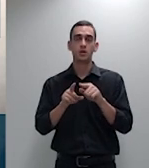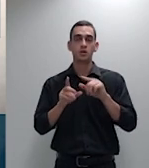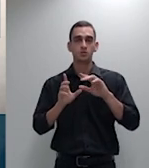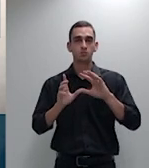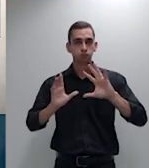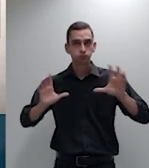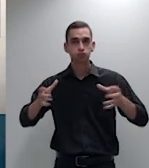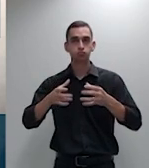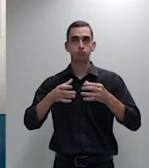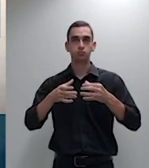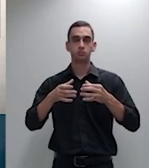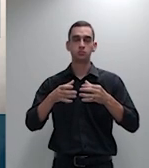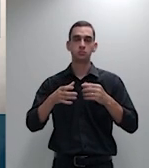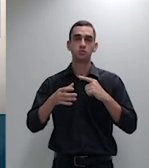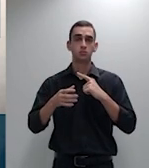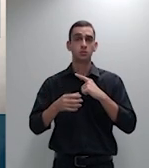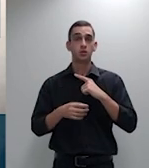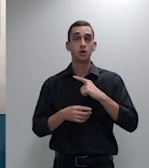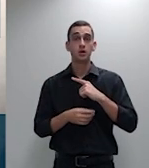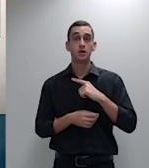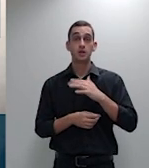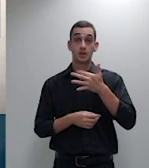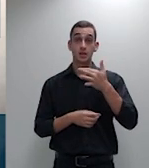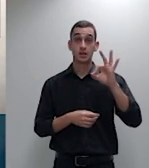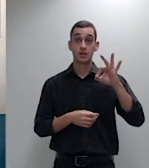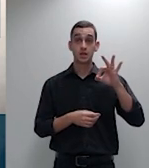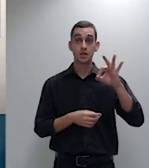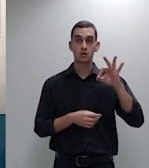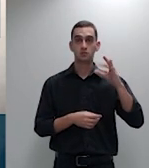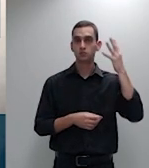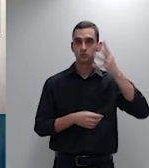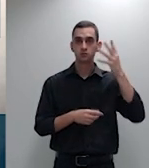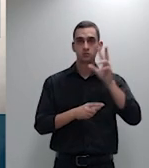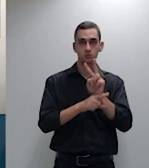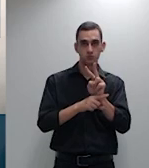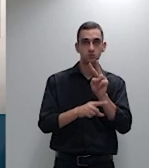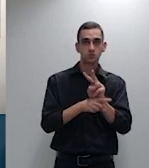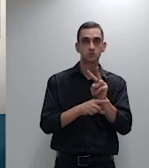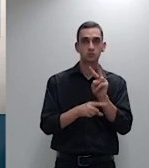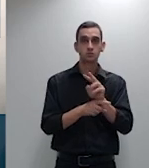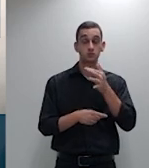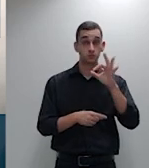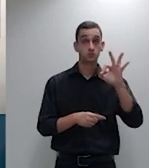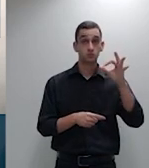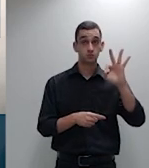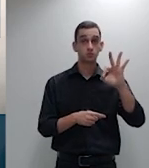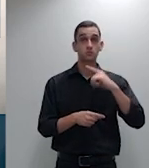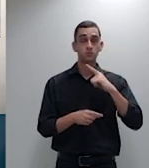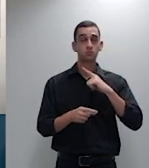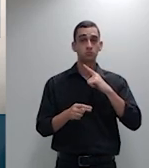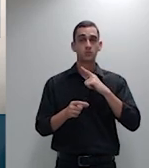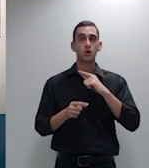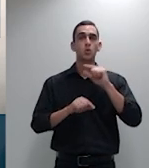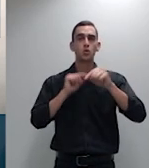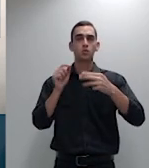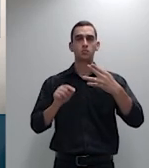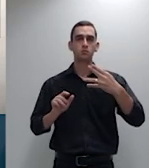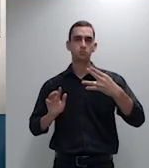pedidos de sustentações orais pelos amites curi eu